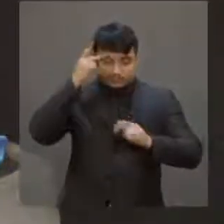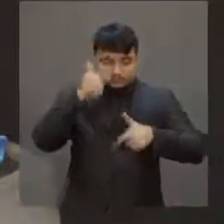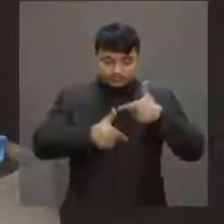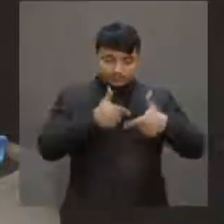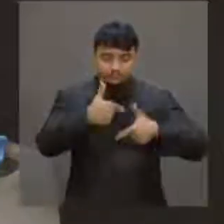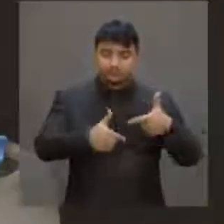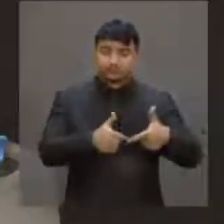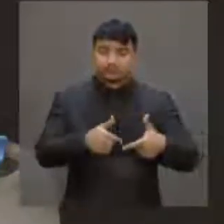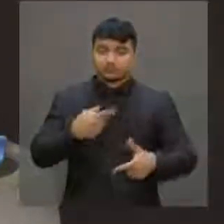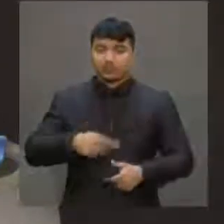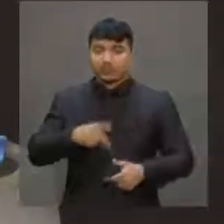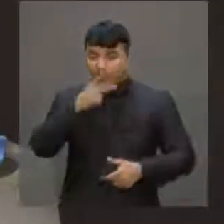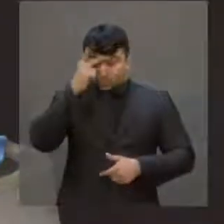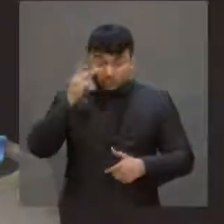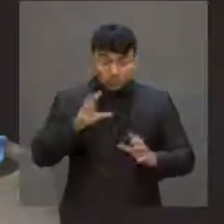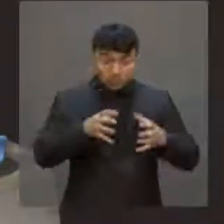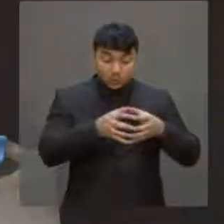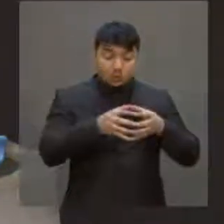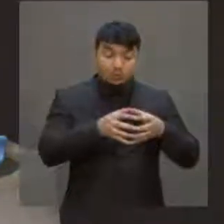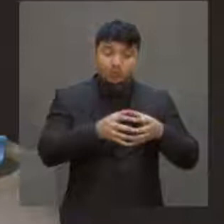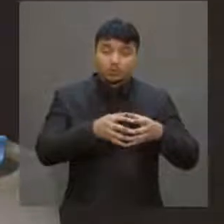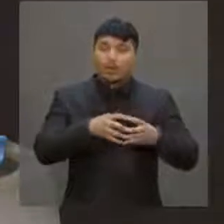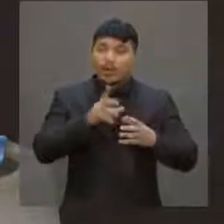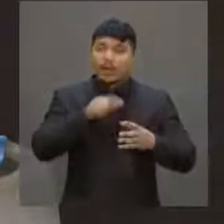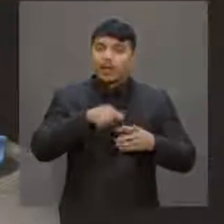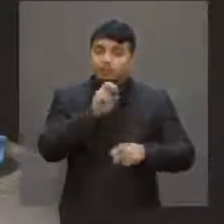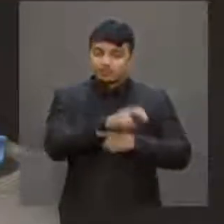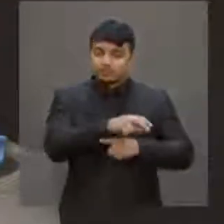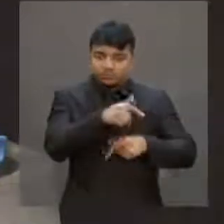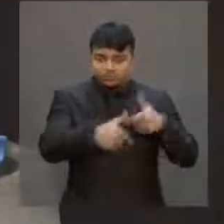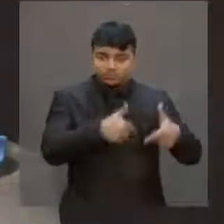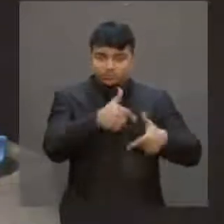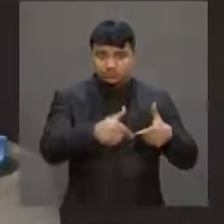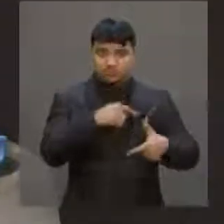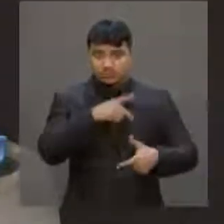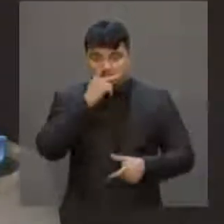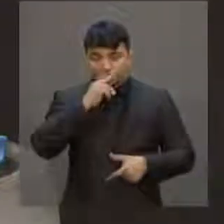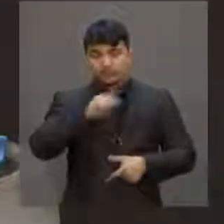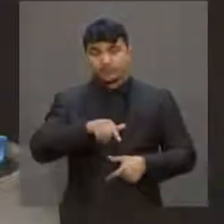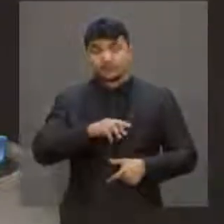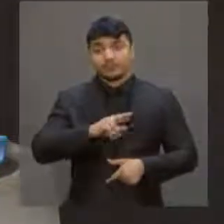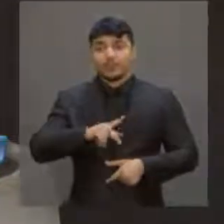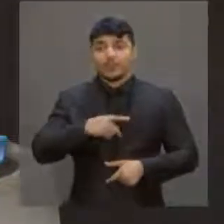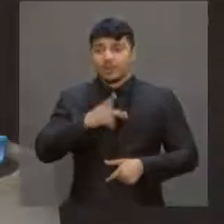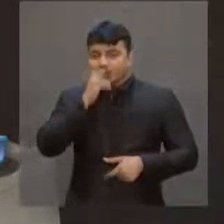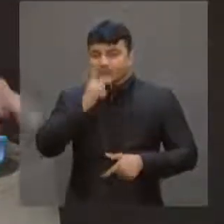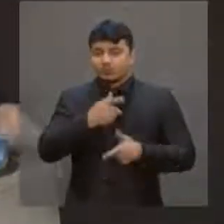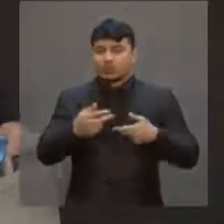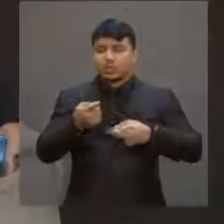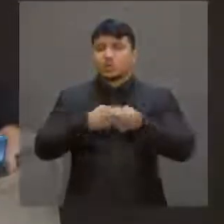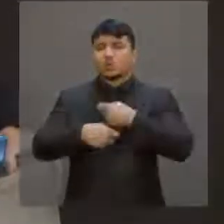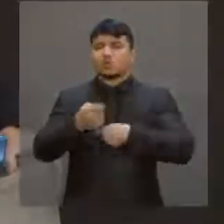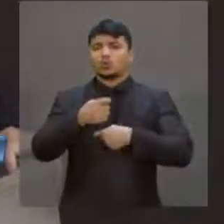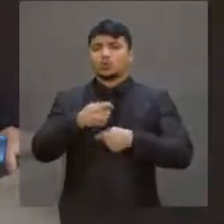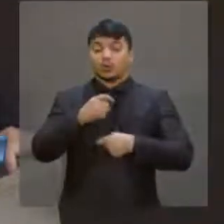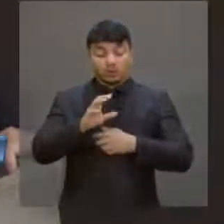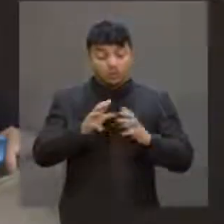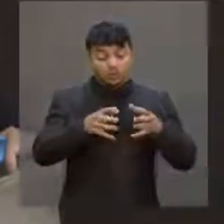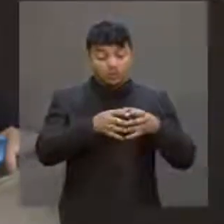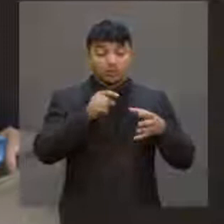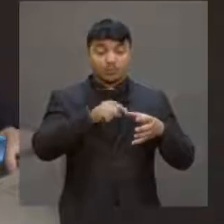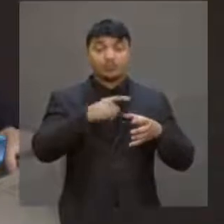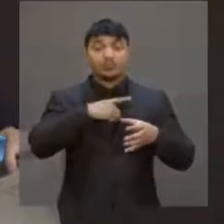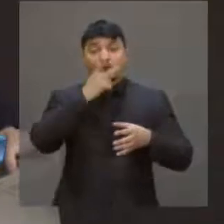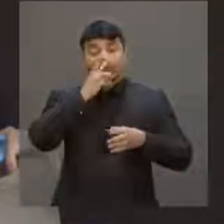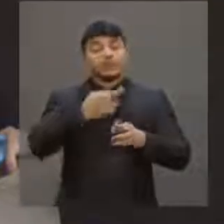A massa salarial no Brasil não corresponde ao peso na economia, ao contrário, na verdade, essa massa salarial no Brasil